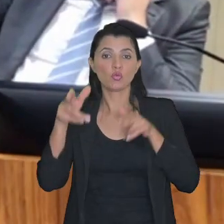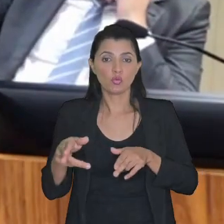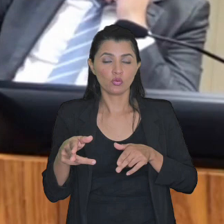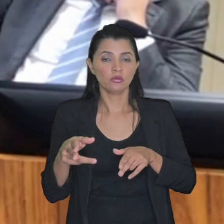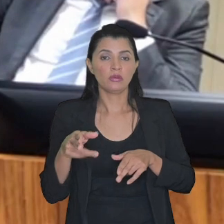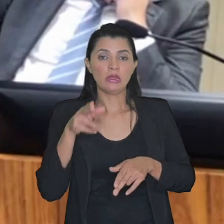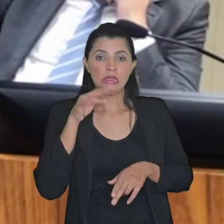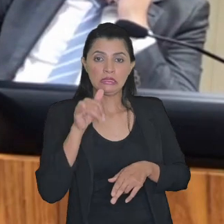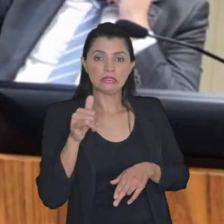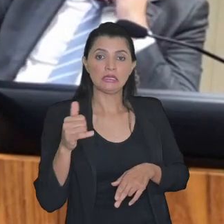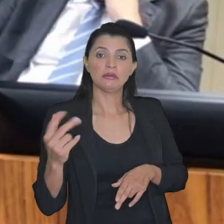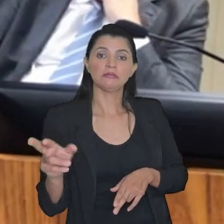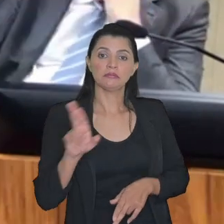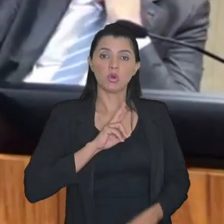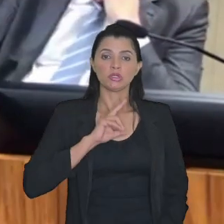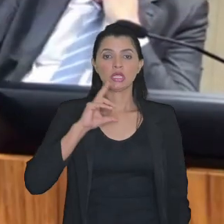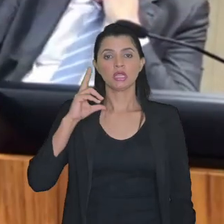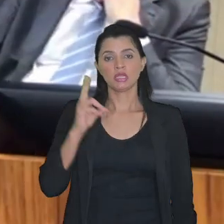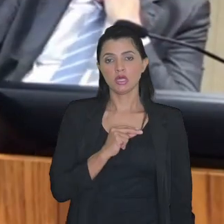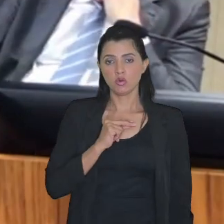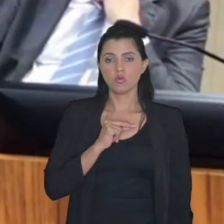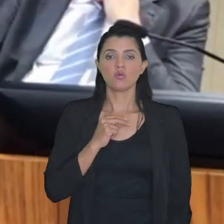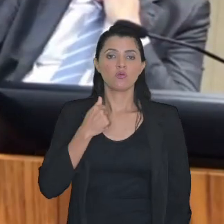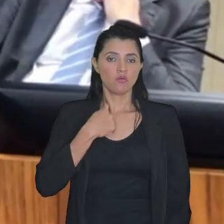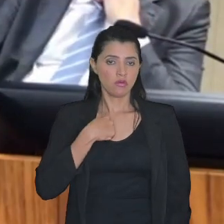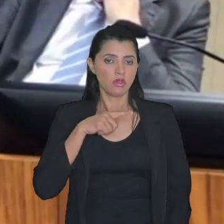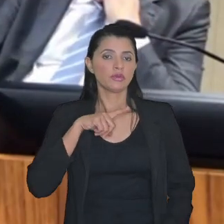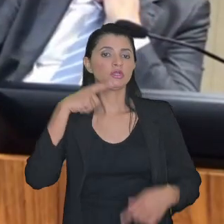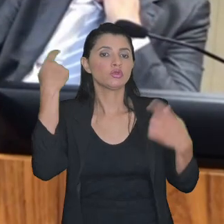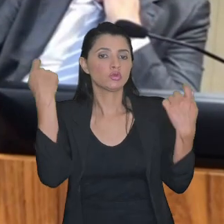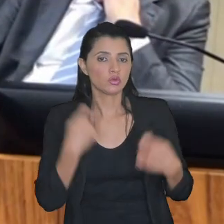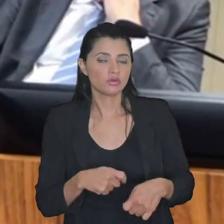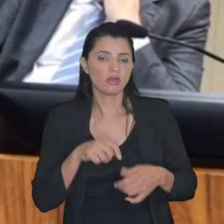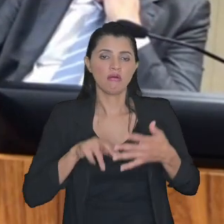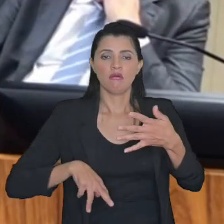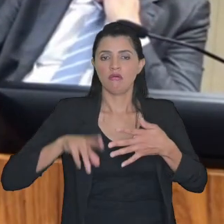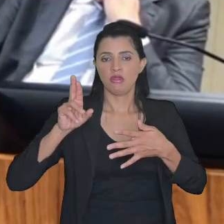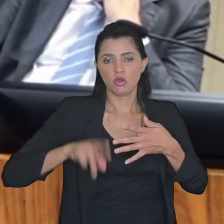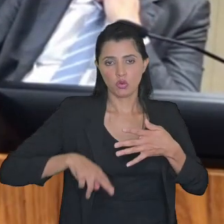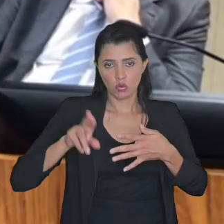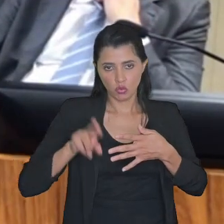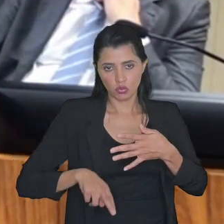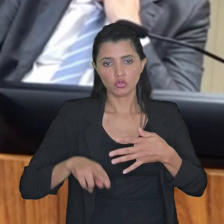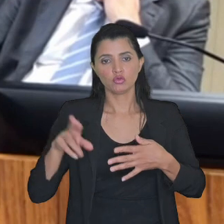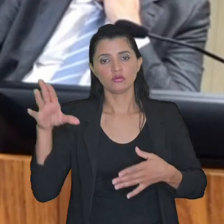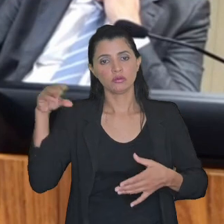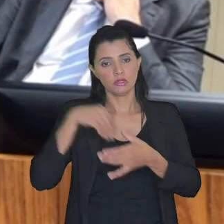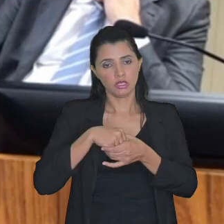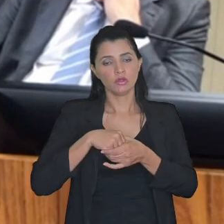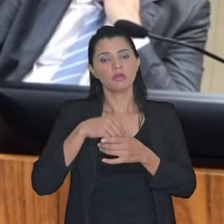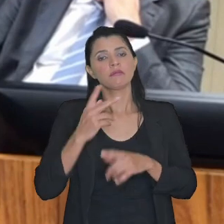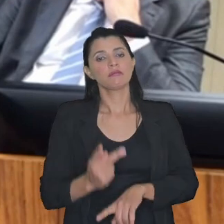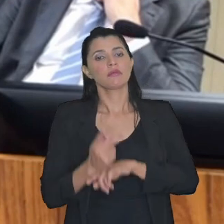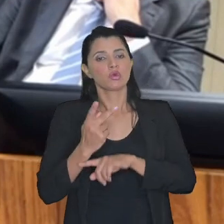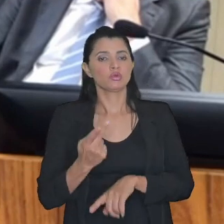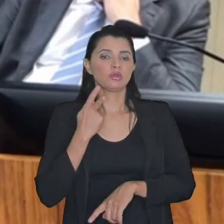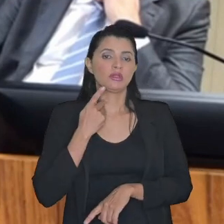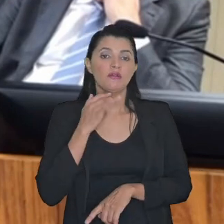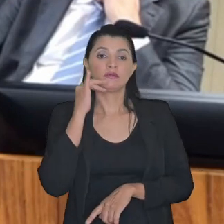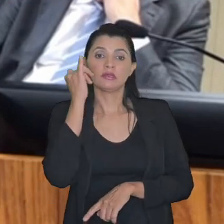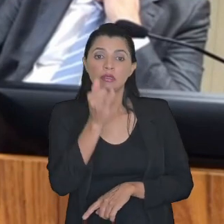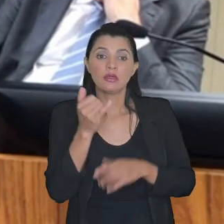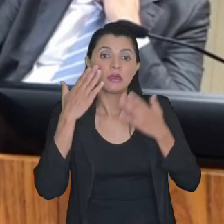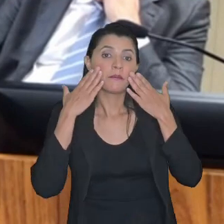e se me for negado eu tenho que usar o recurso interno na procuradoria dizendo